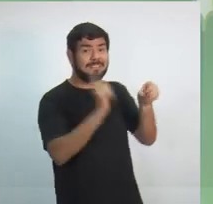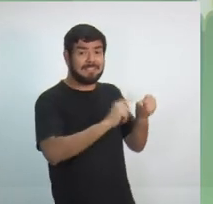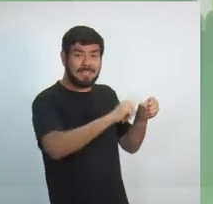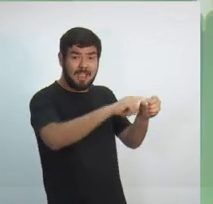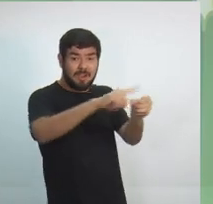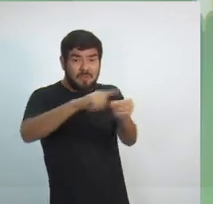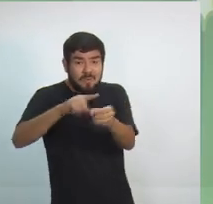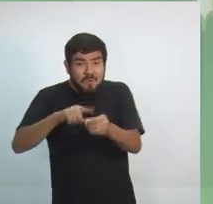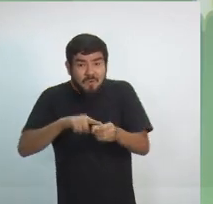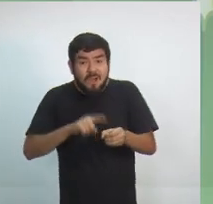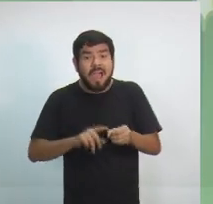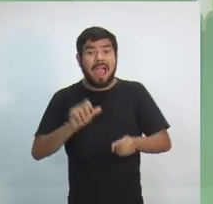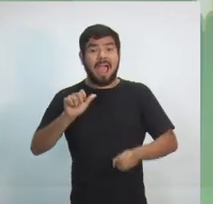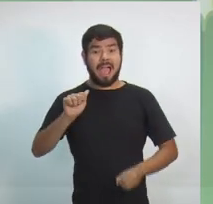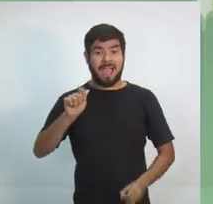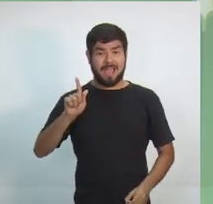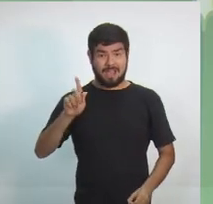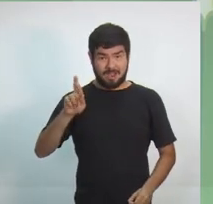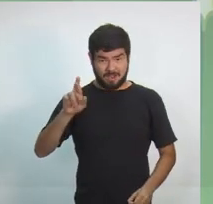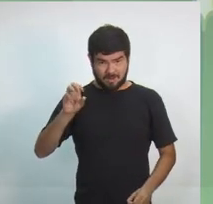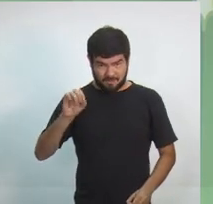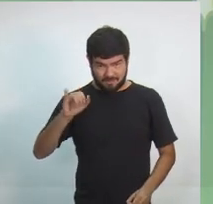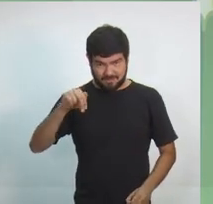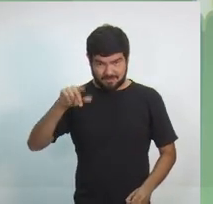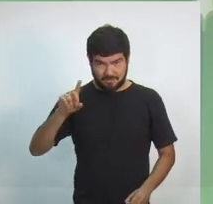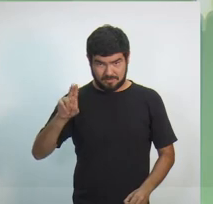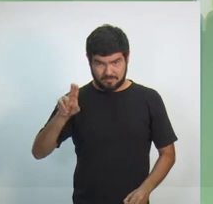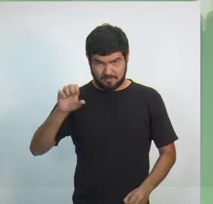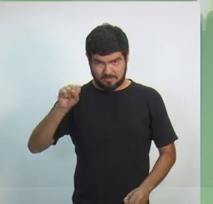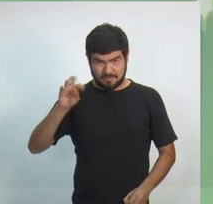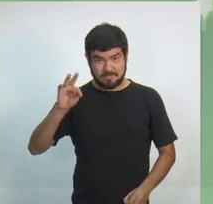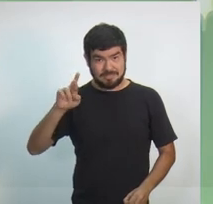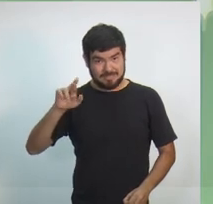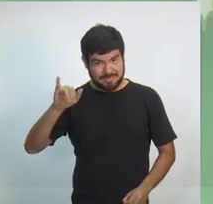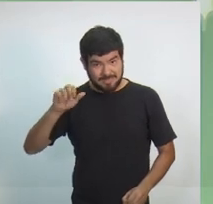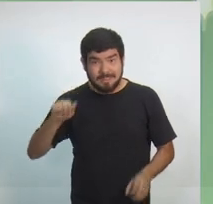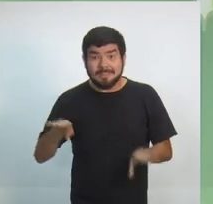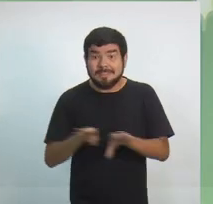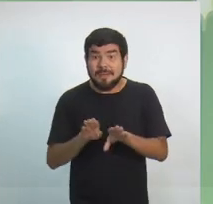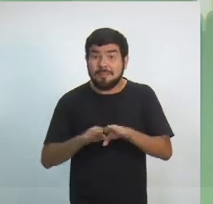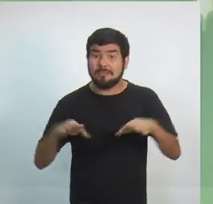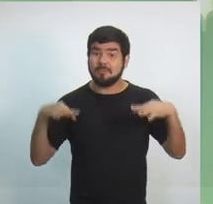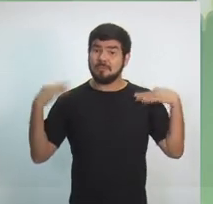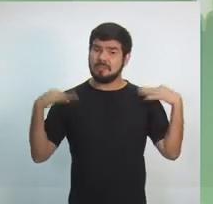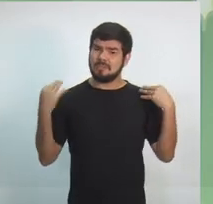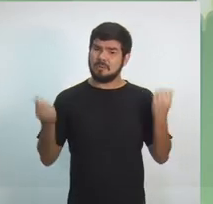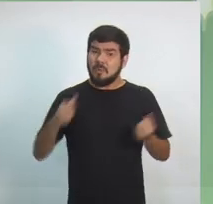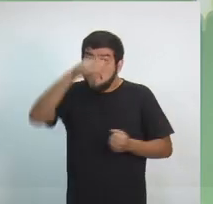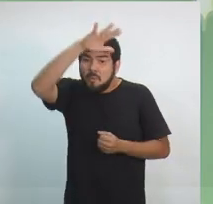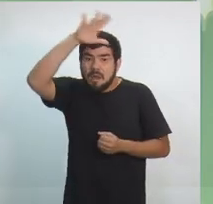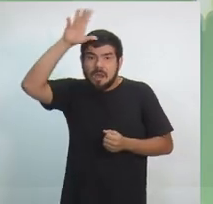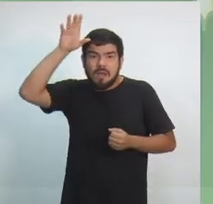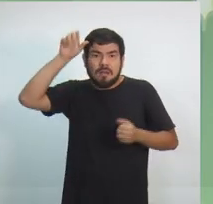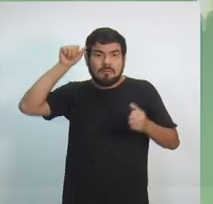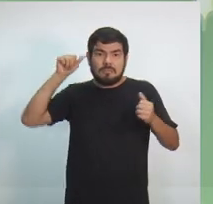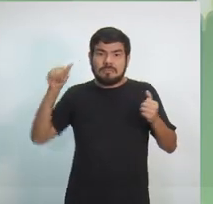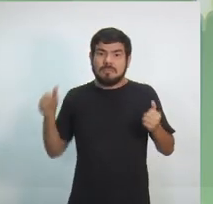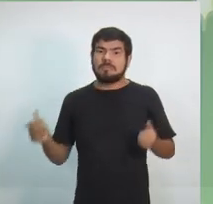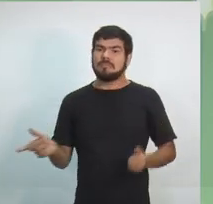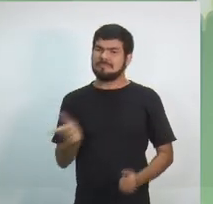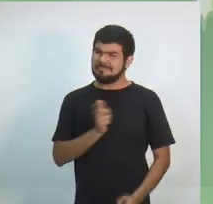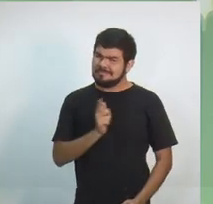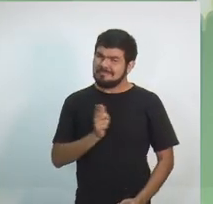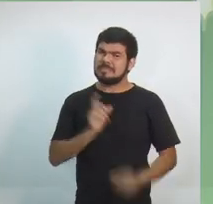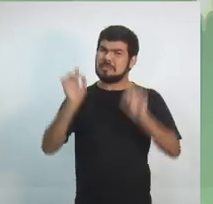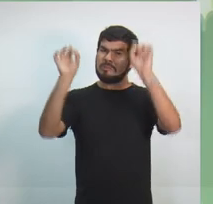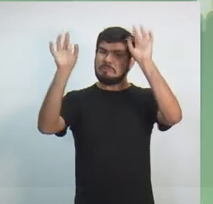dessa agroindústria, mas é preciso também desenvolver através do turismo. O Amazonas é um Estado vocacionado para o turismo.